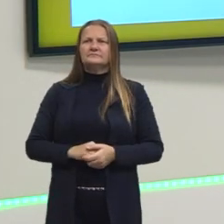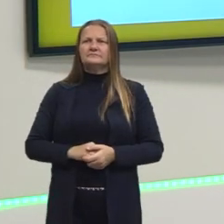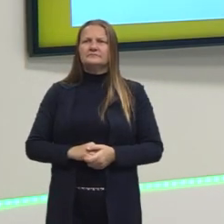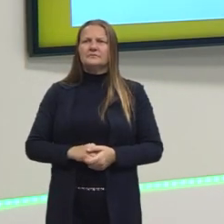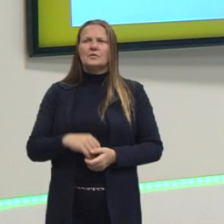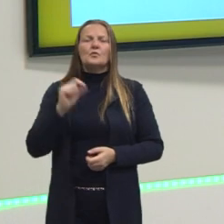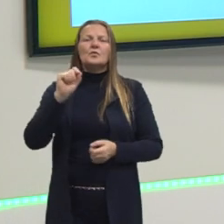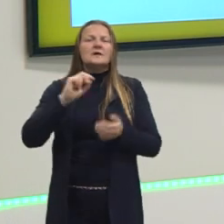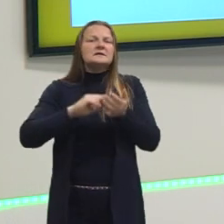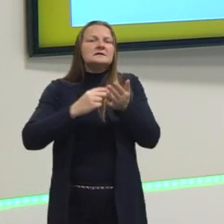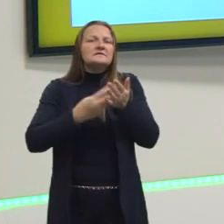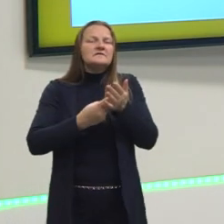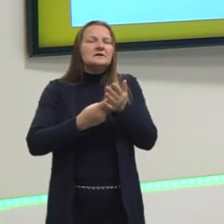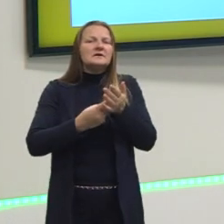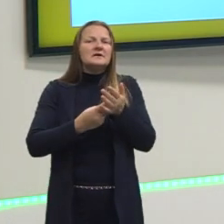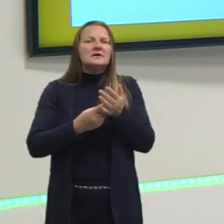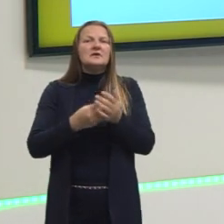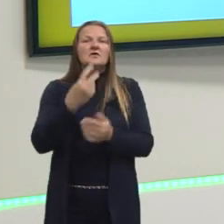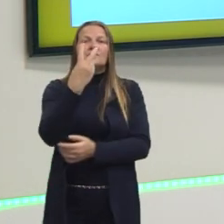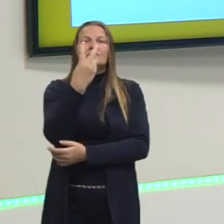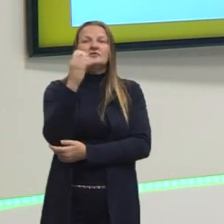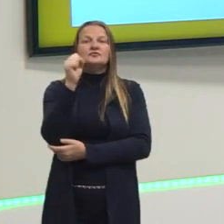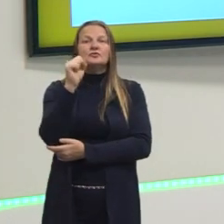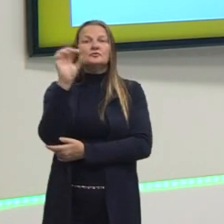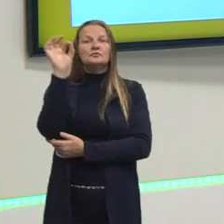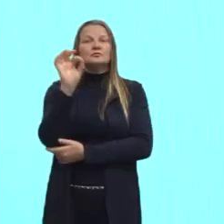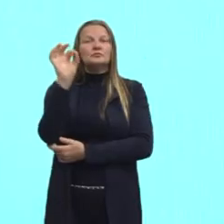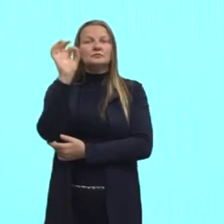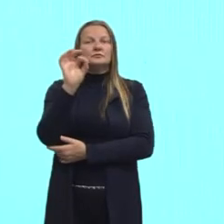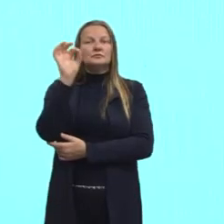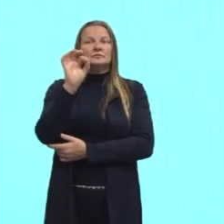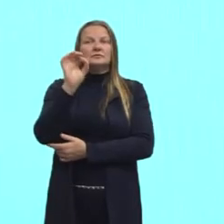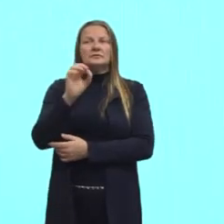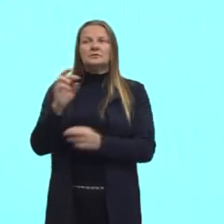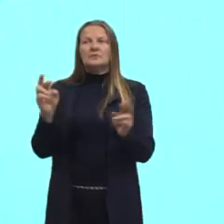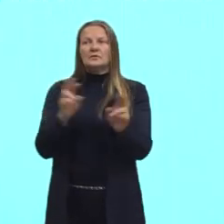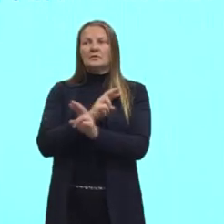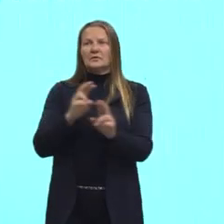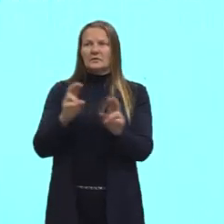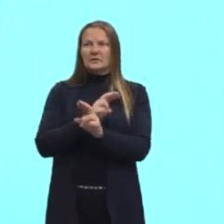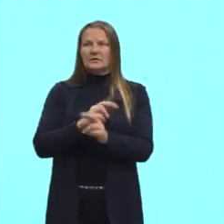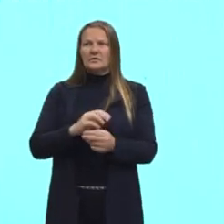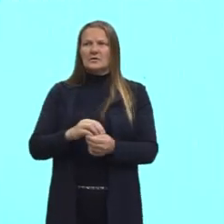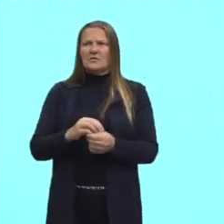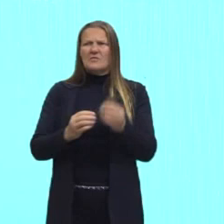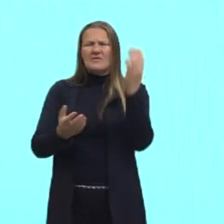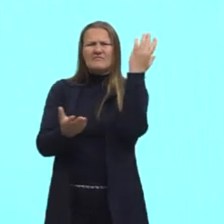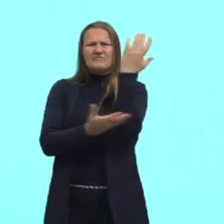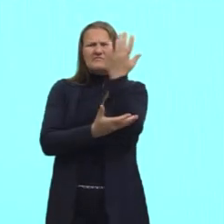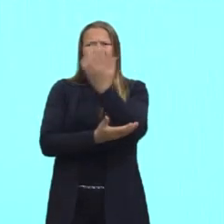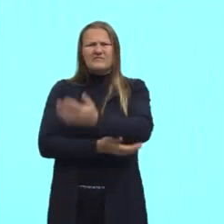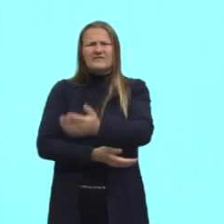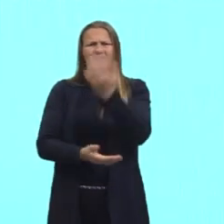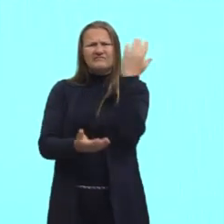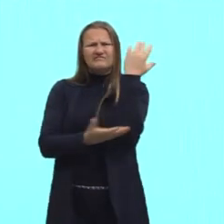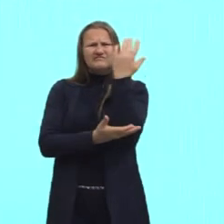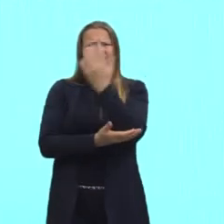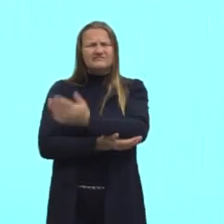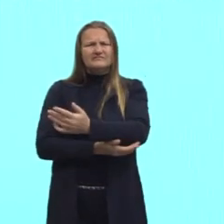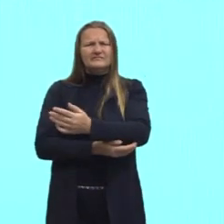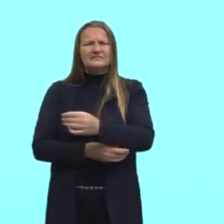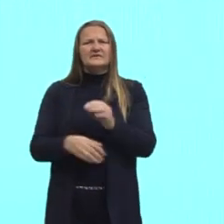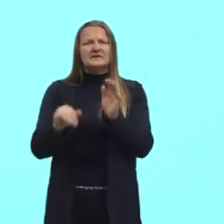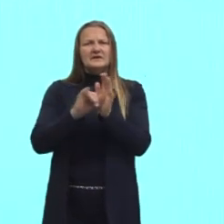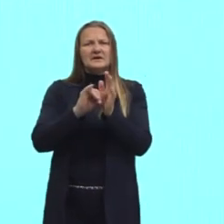quer dizer o quê? Que houve um aumento de 28% em relação à taxa de desmatamento identificada